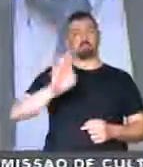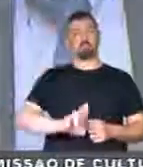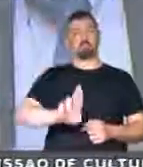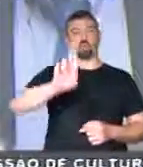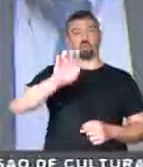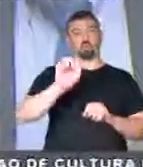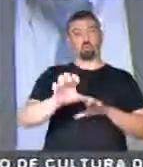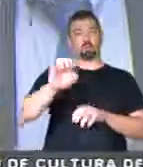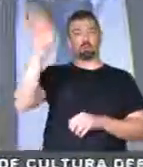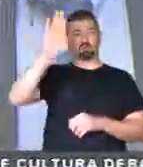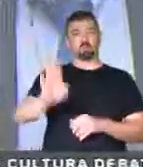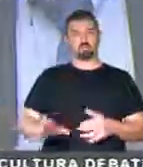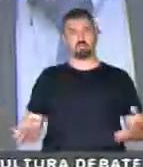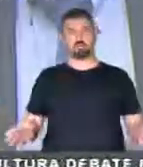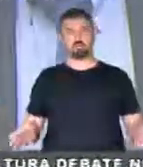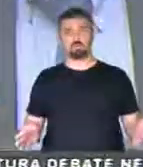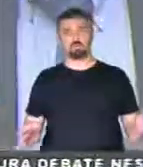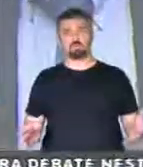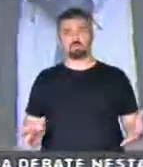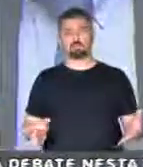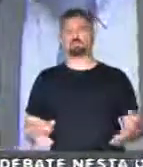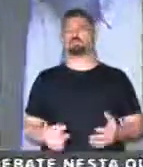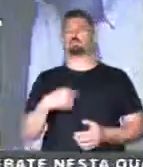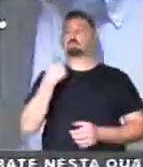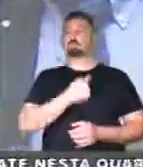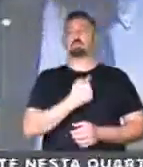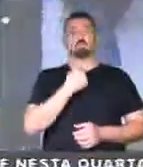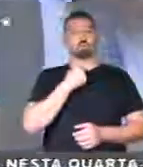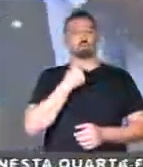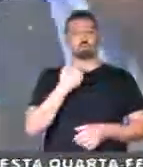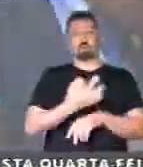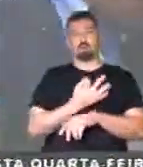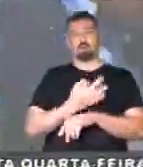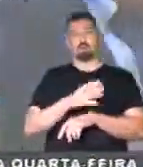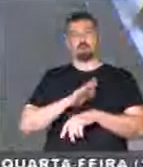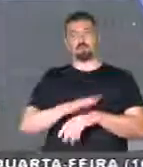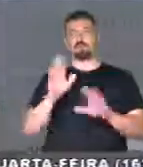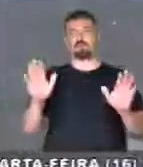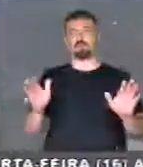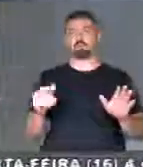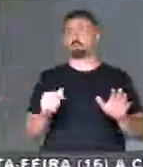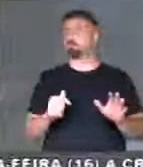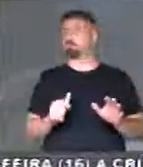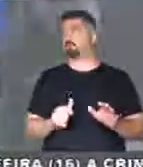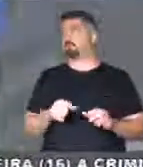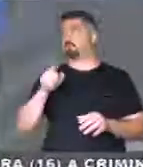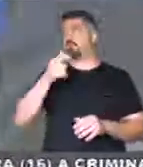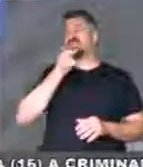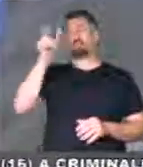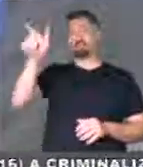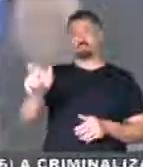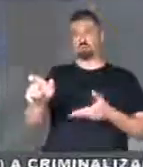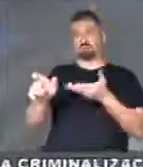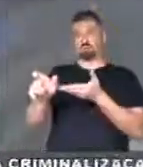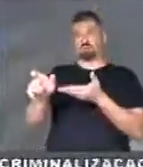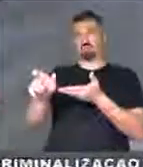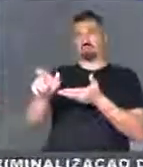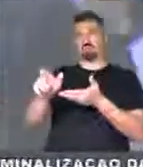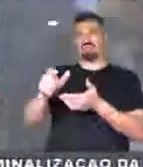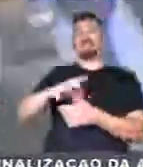autoridade da educação do país. Nós não podemos suportar por muito tempo esse camarada, esse